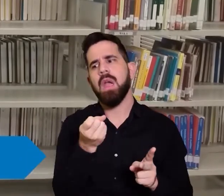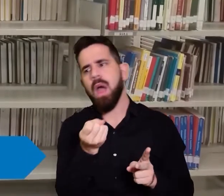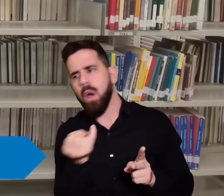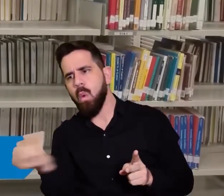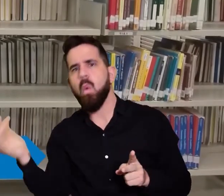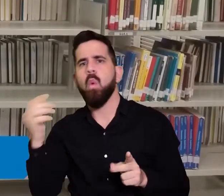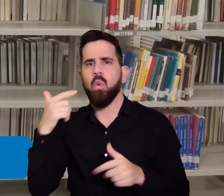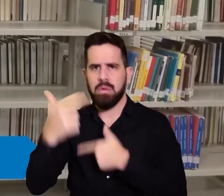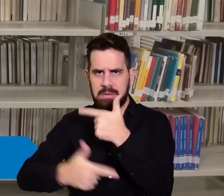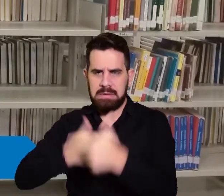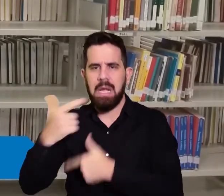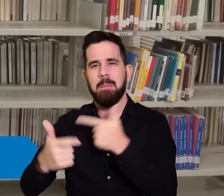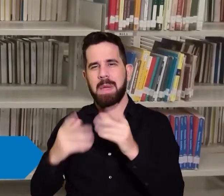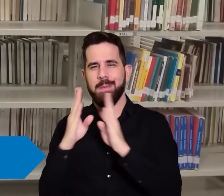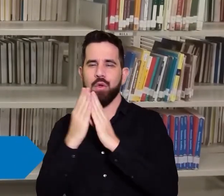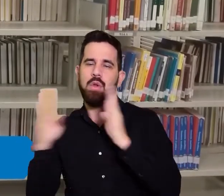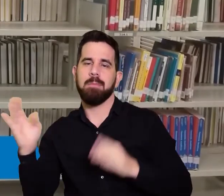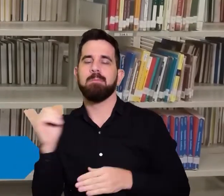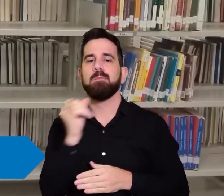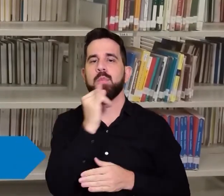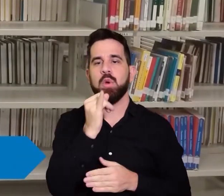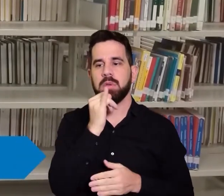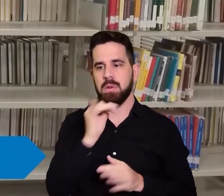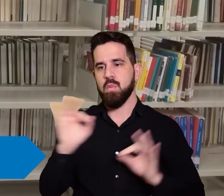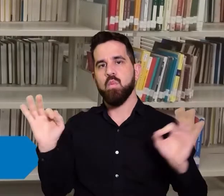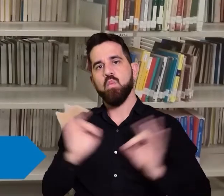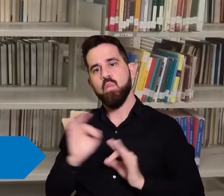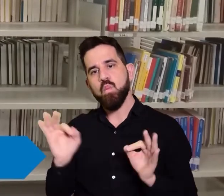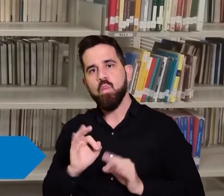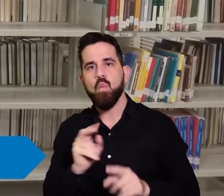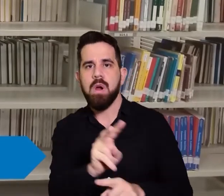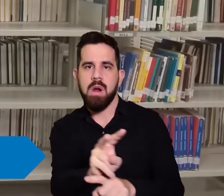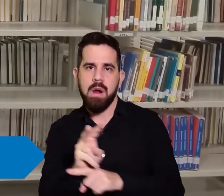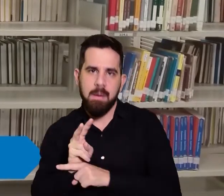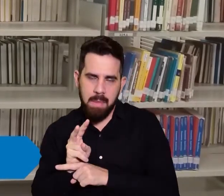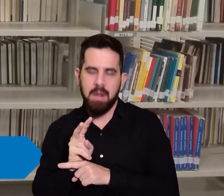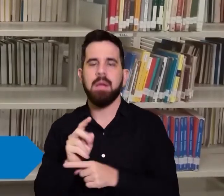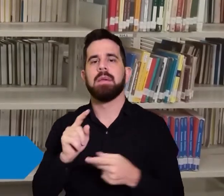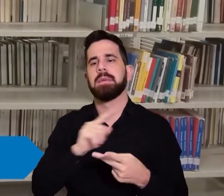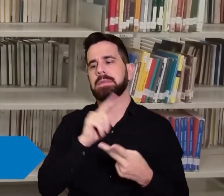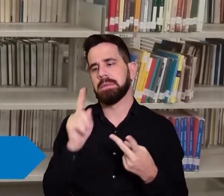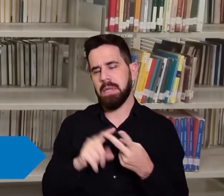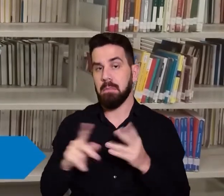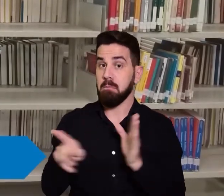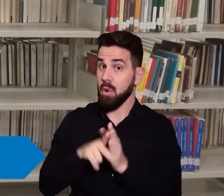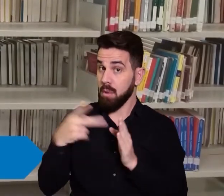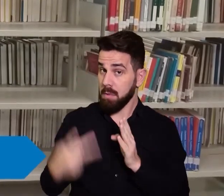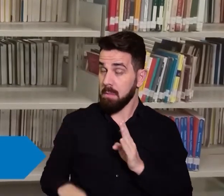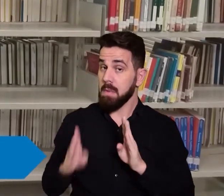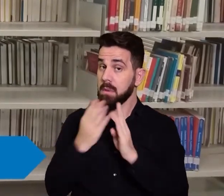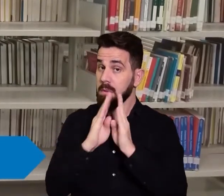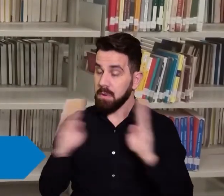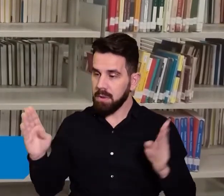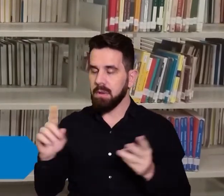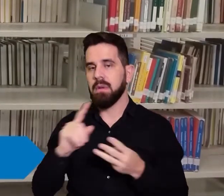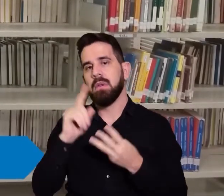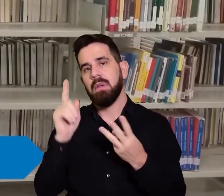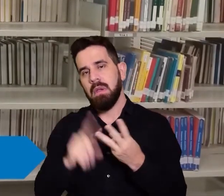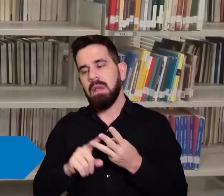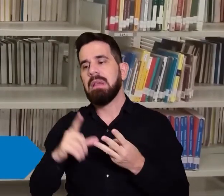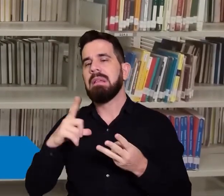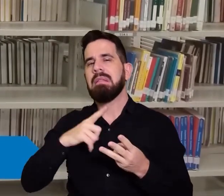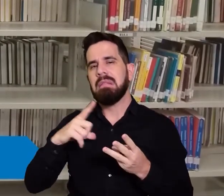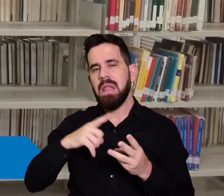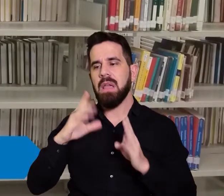forma remota. A emissão do nada consta da biblioteca, os serviços relacionados ao portal de periódicos e a